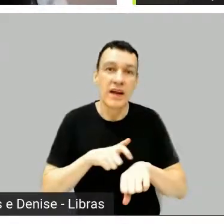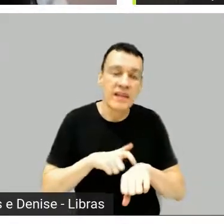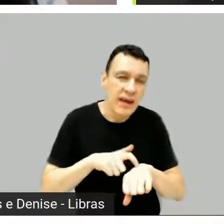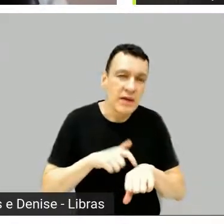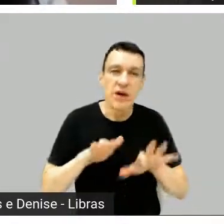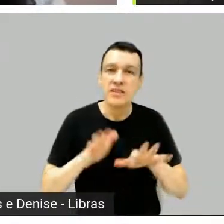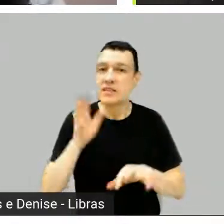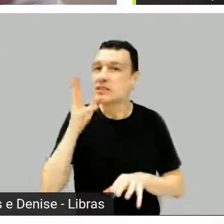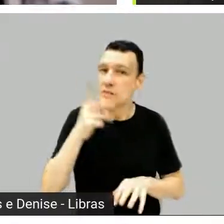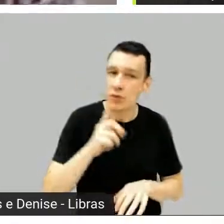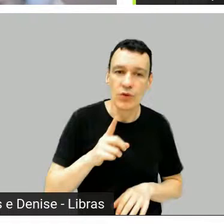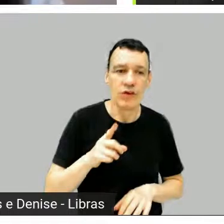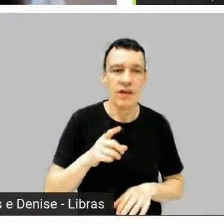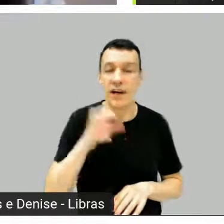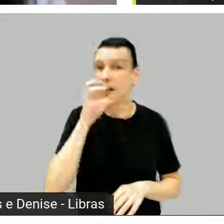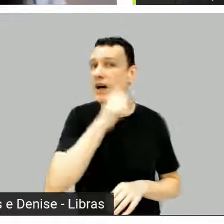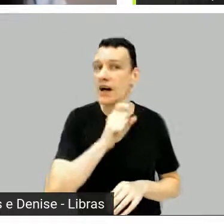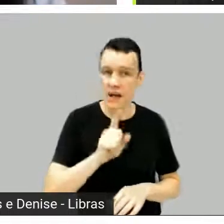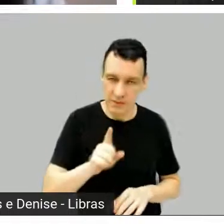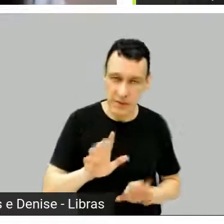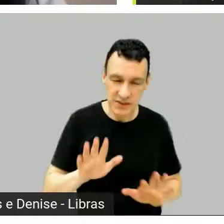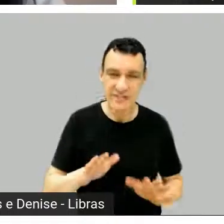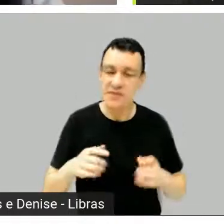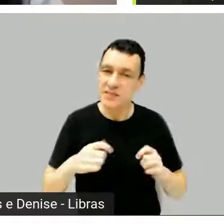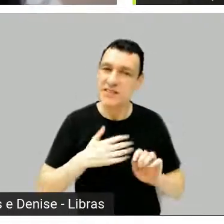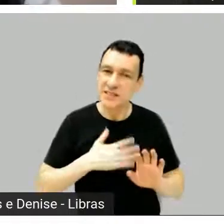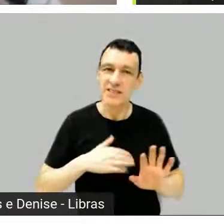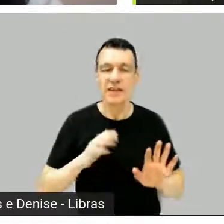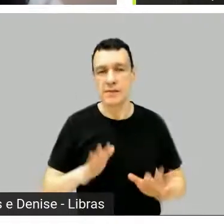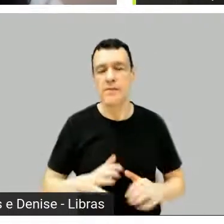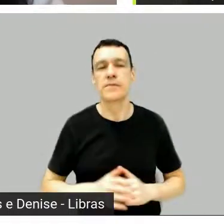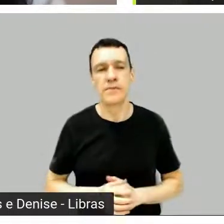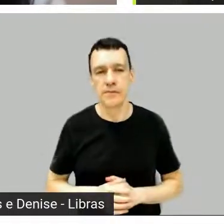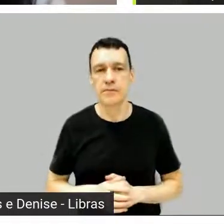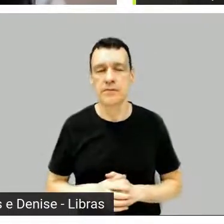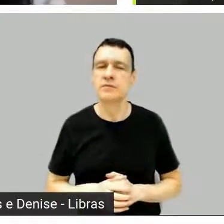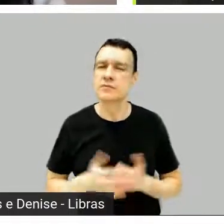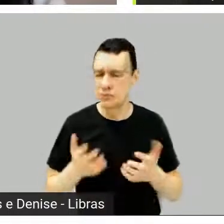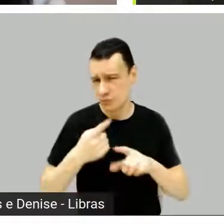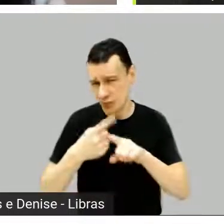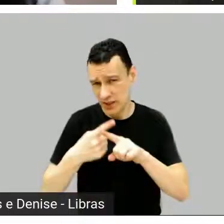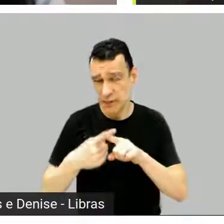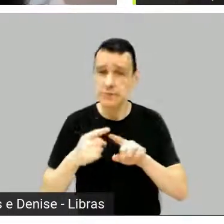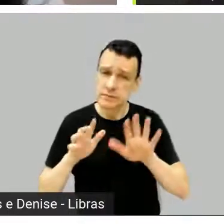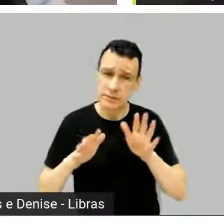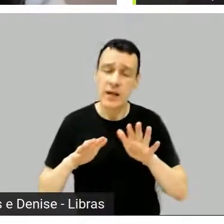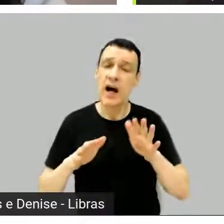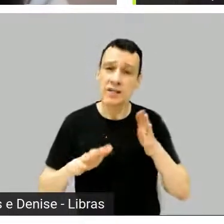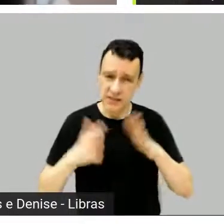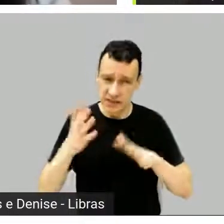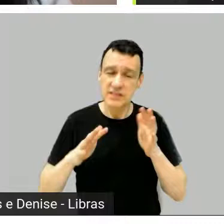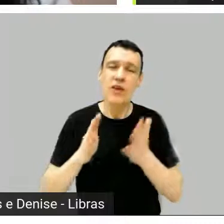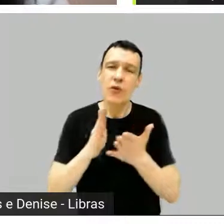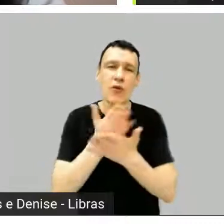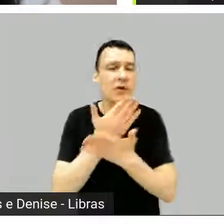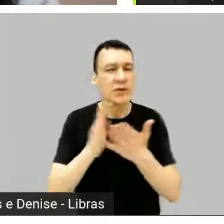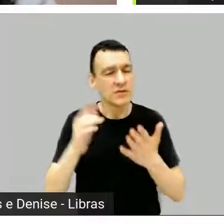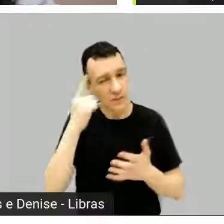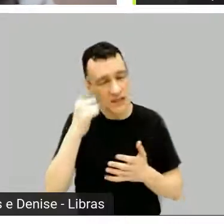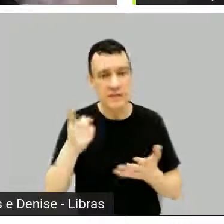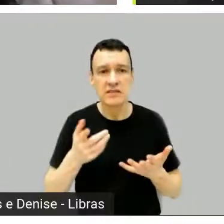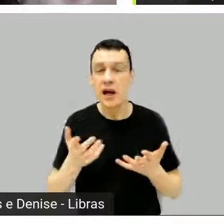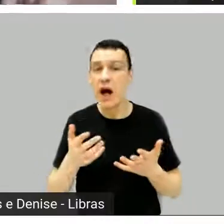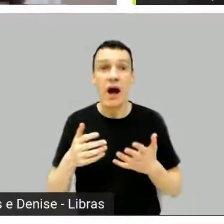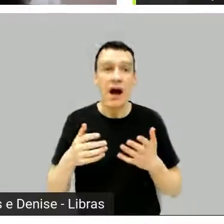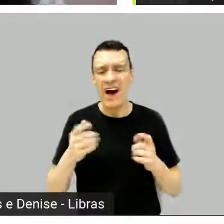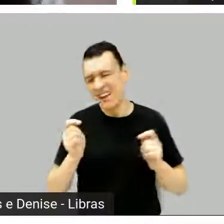com um tom de coach, assim, sabe? E eu estou vendo um pouco isso nas redes sociais, isso me incomoda um Total, total. Tipo, uma galera assim,